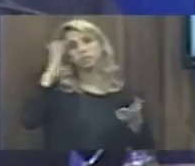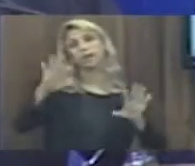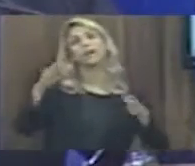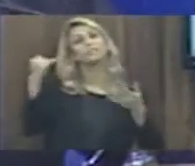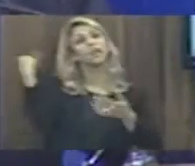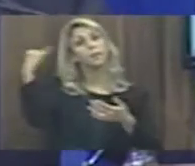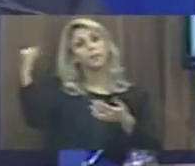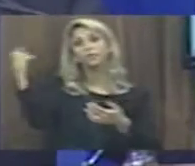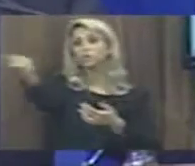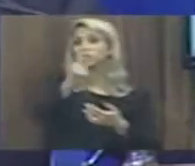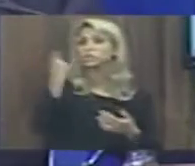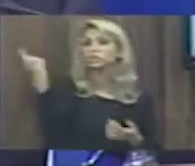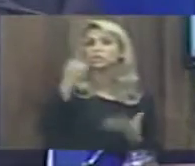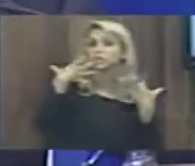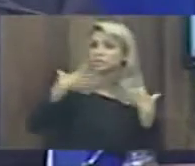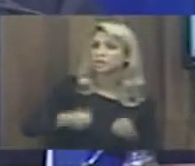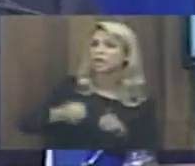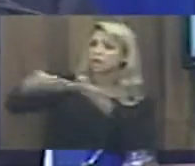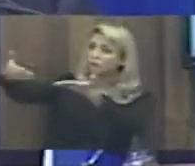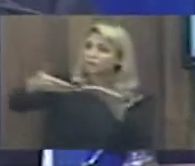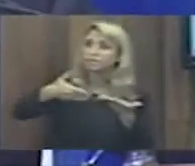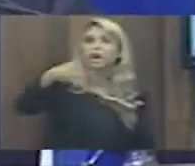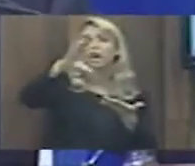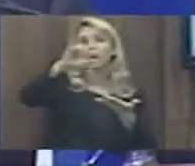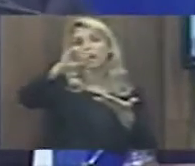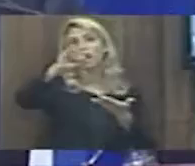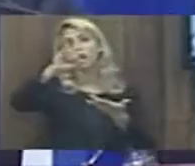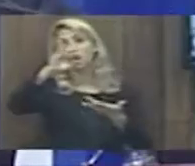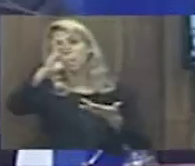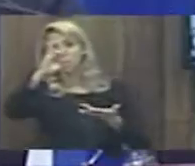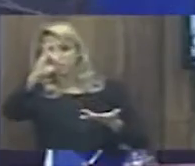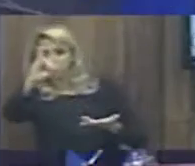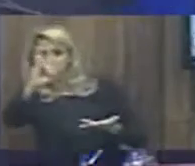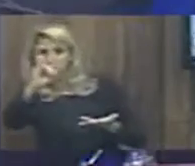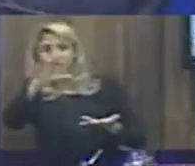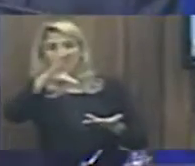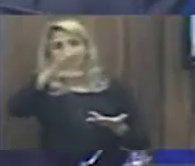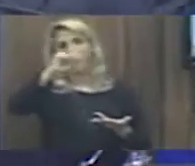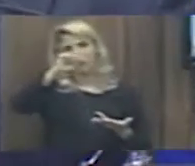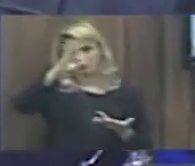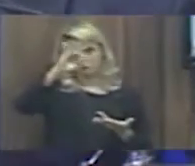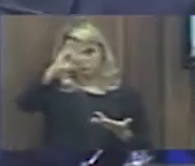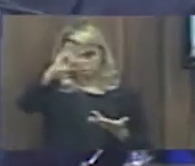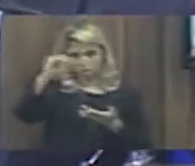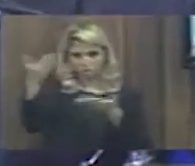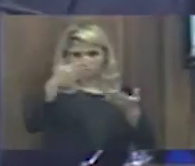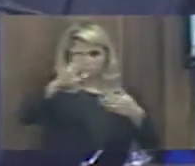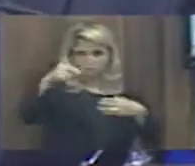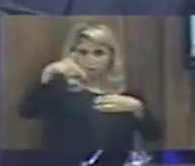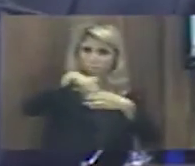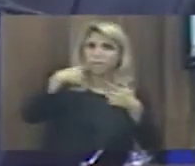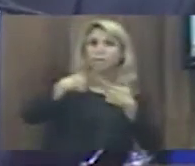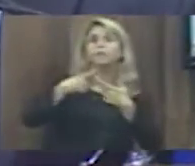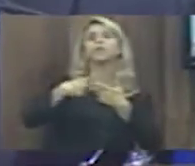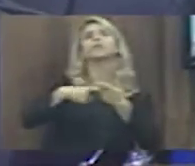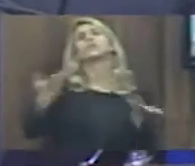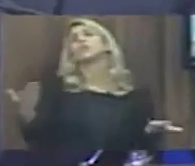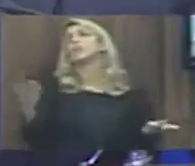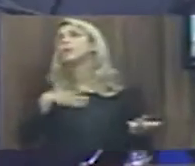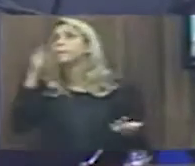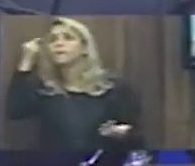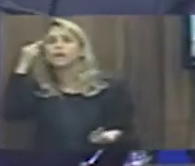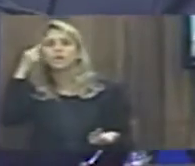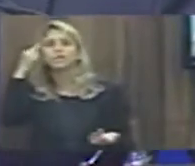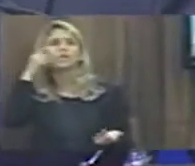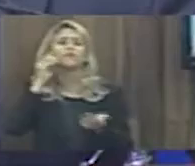nobres vereadores que nos ajudem. Você sabe por quê? Porque essa falta de medicamento, Rodolfo,